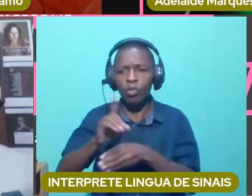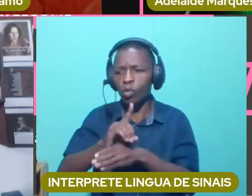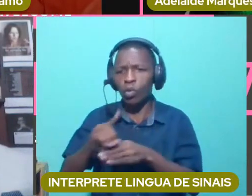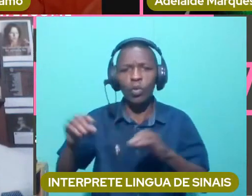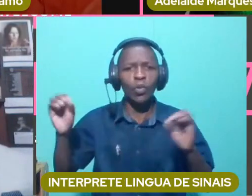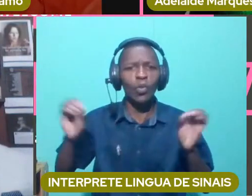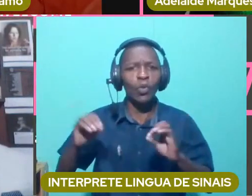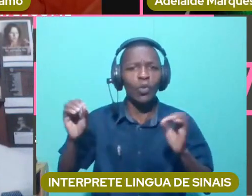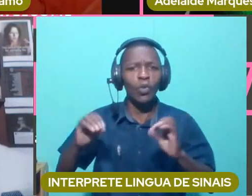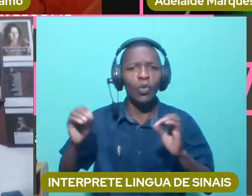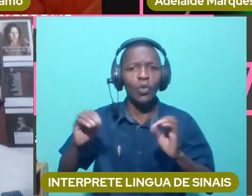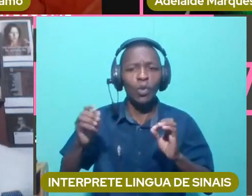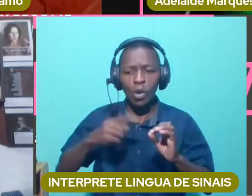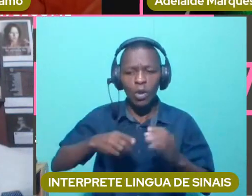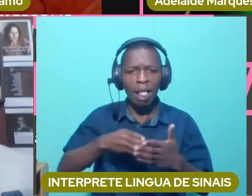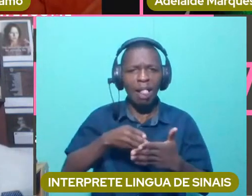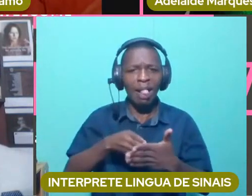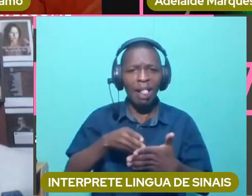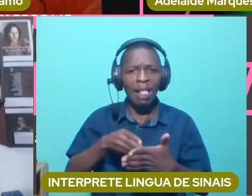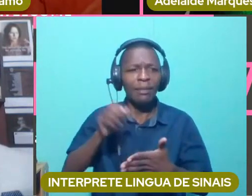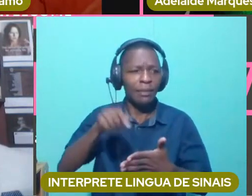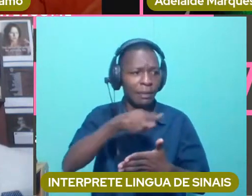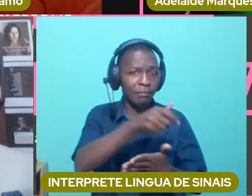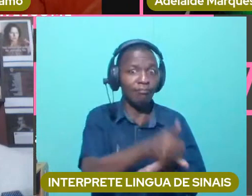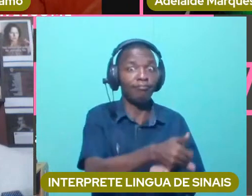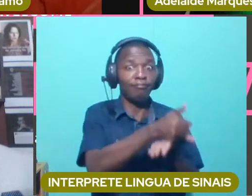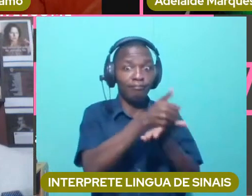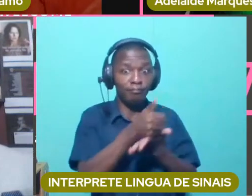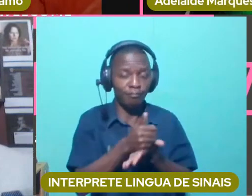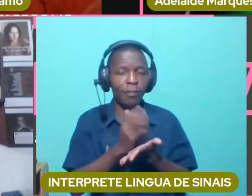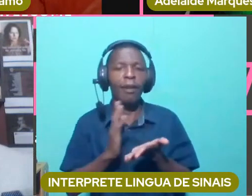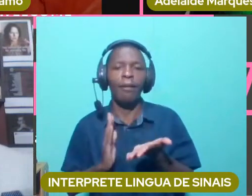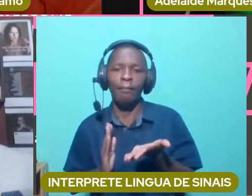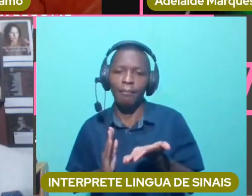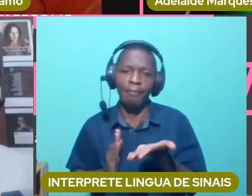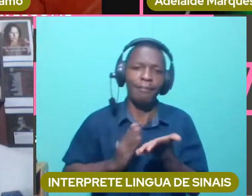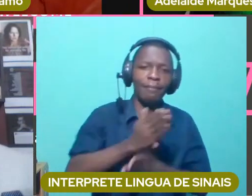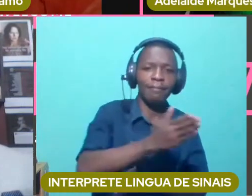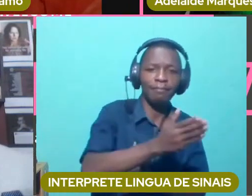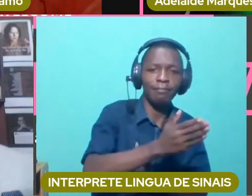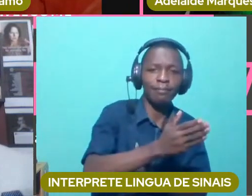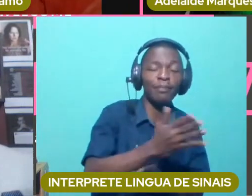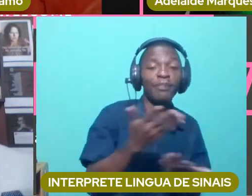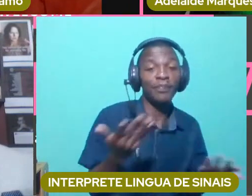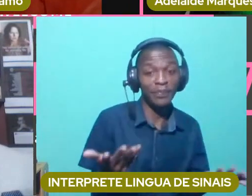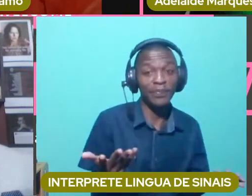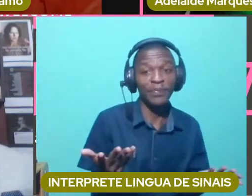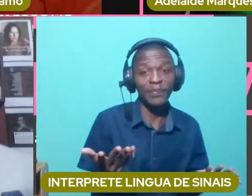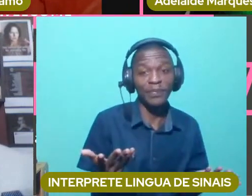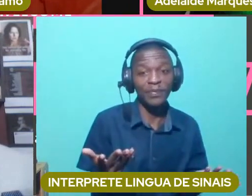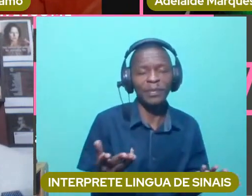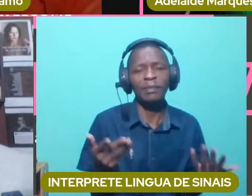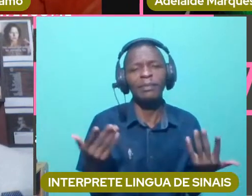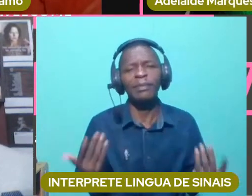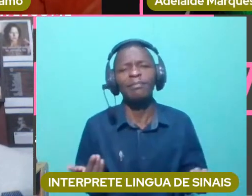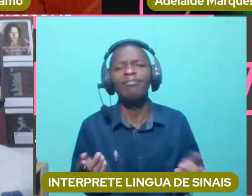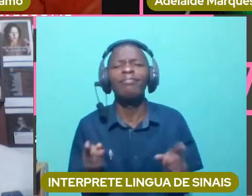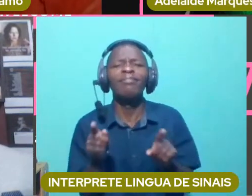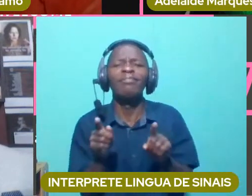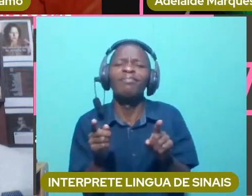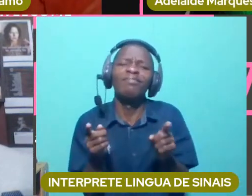que isso, e não sei o Nós, a nossa condição é que nós temos ações com barreiras. Agora, por exemplo,